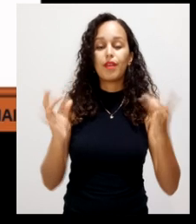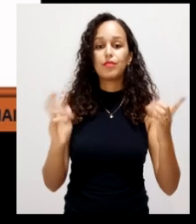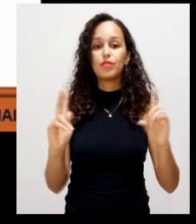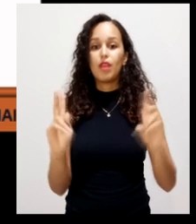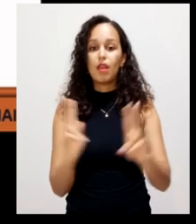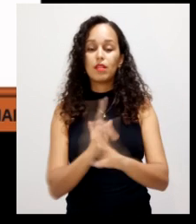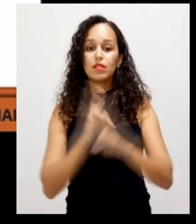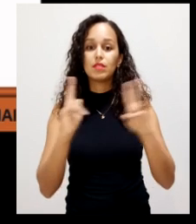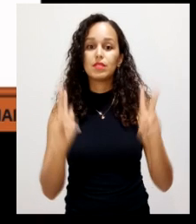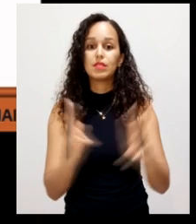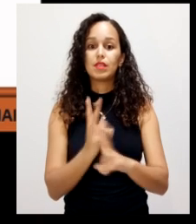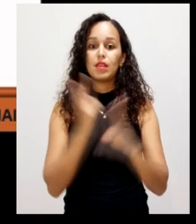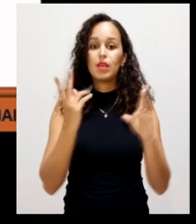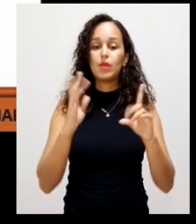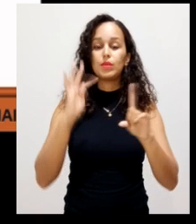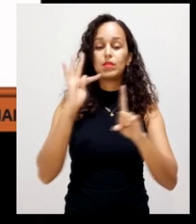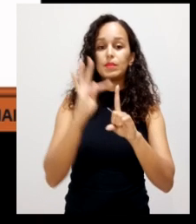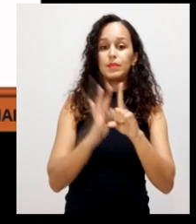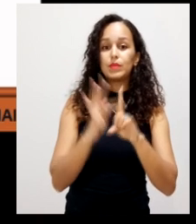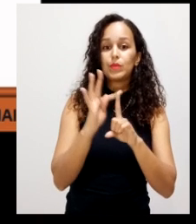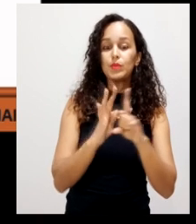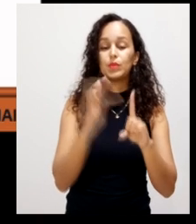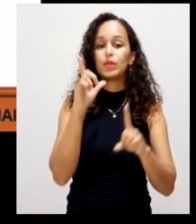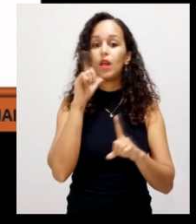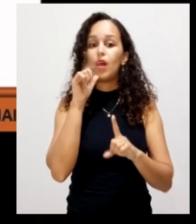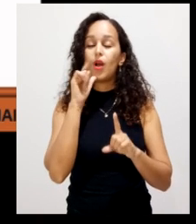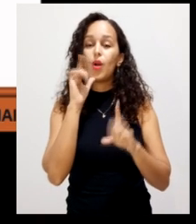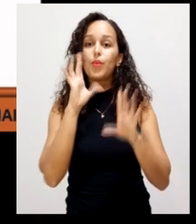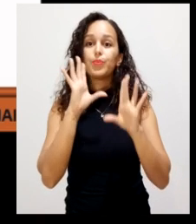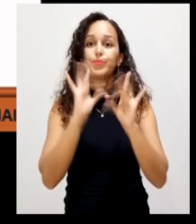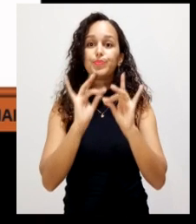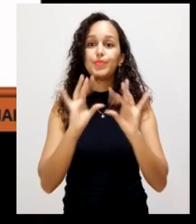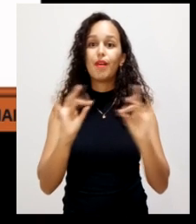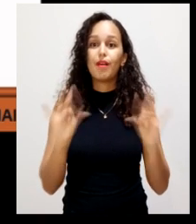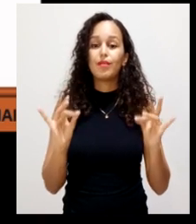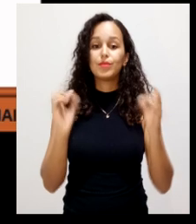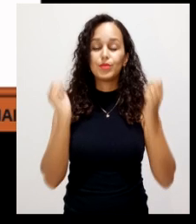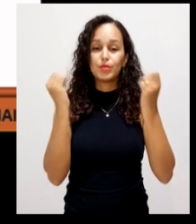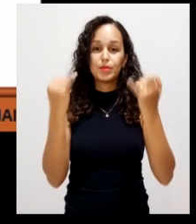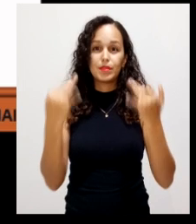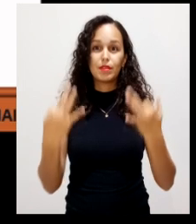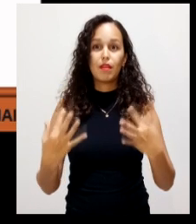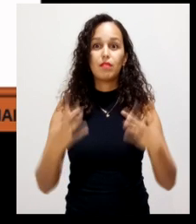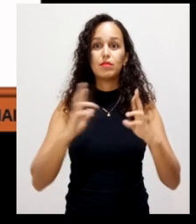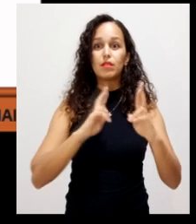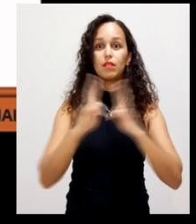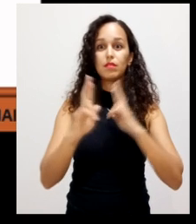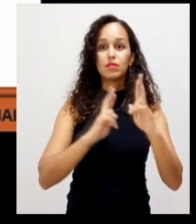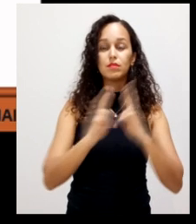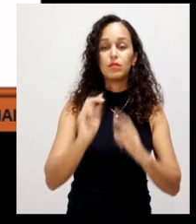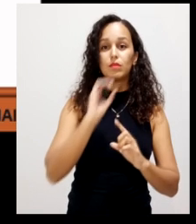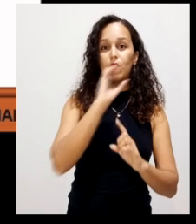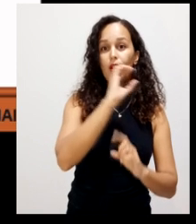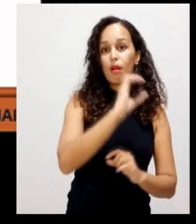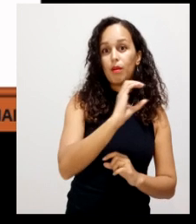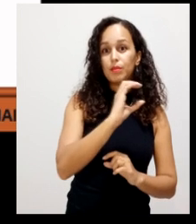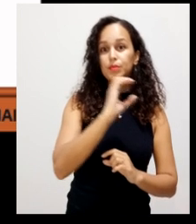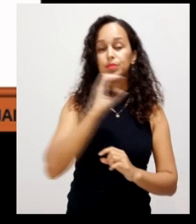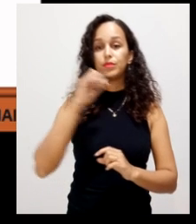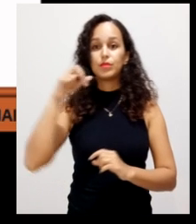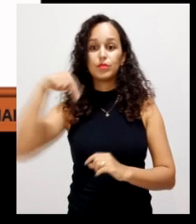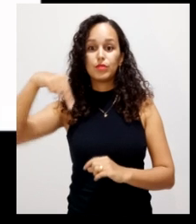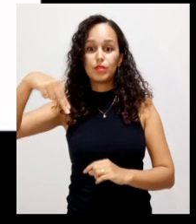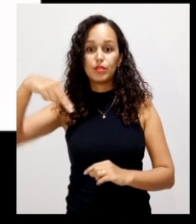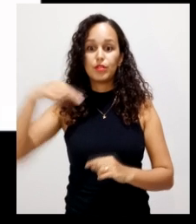temperatura, eu estou falando um pouco sobre os fatores que vão influenciar na compostagem, a relação carbono-nitrogênio e os micro-organismos.